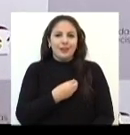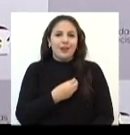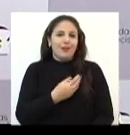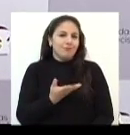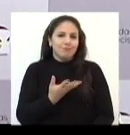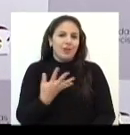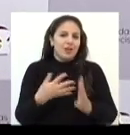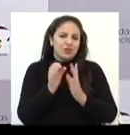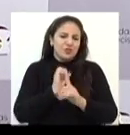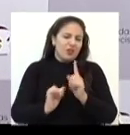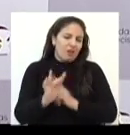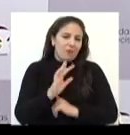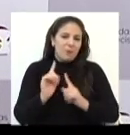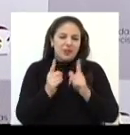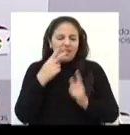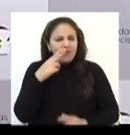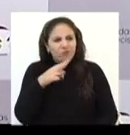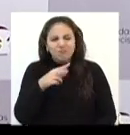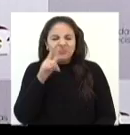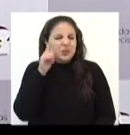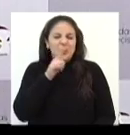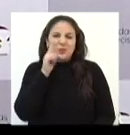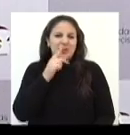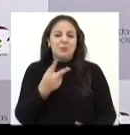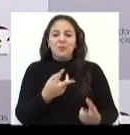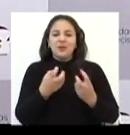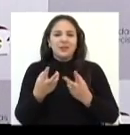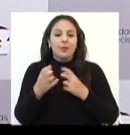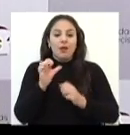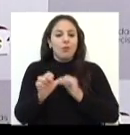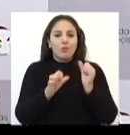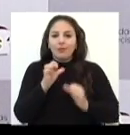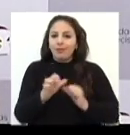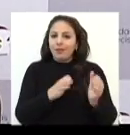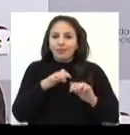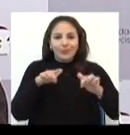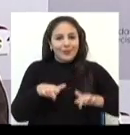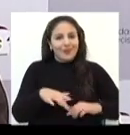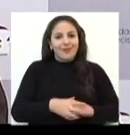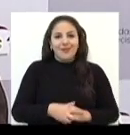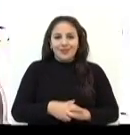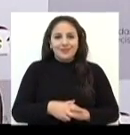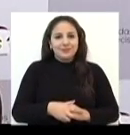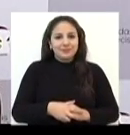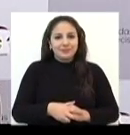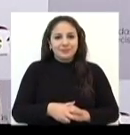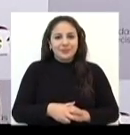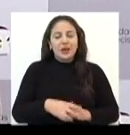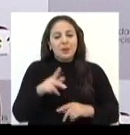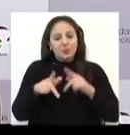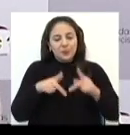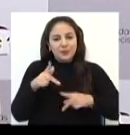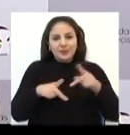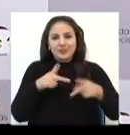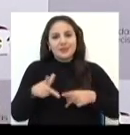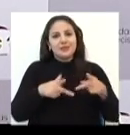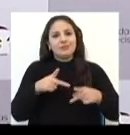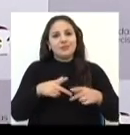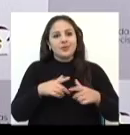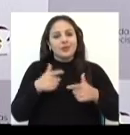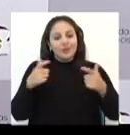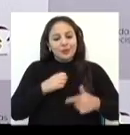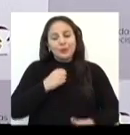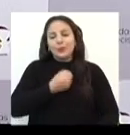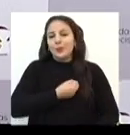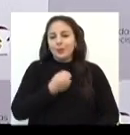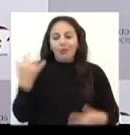não consegue dimensionar o que é a mudança vista no local. Então certamente a população, em grande número,